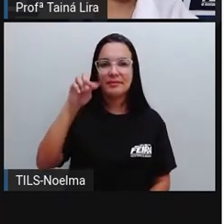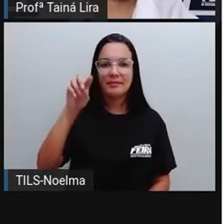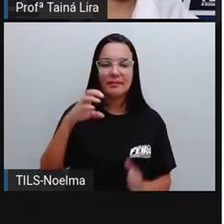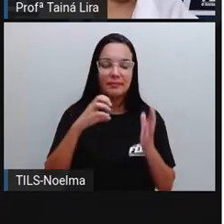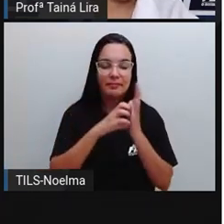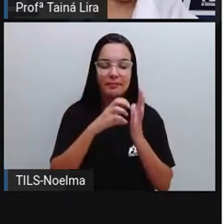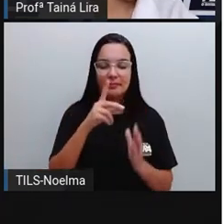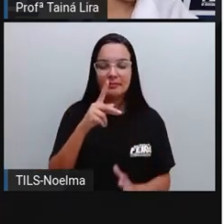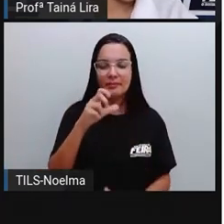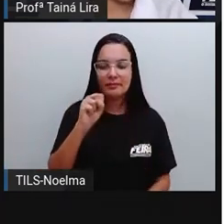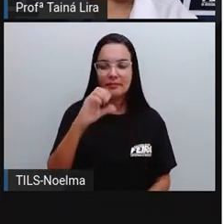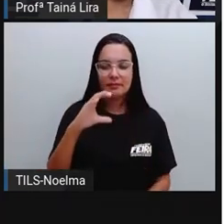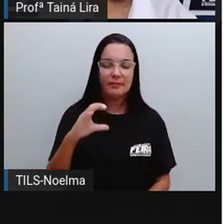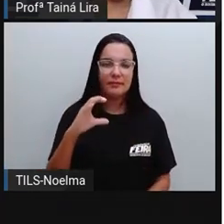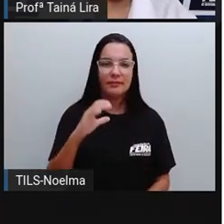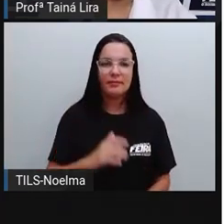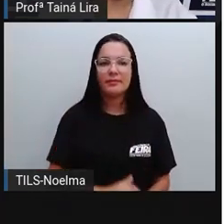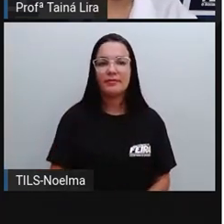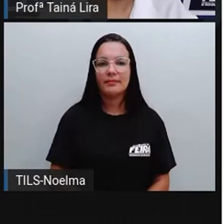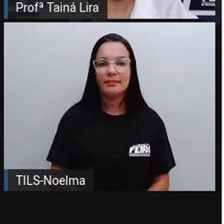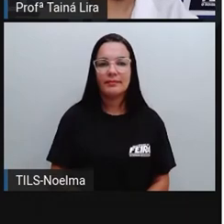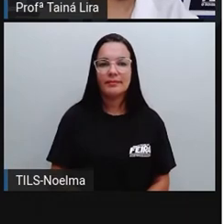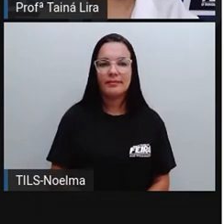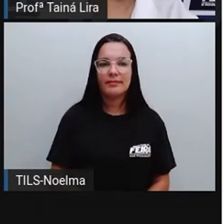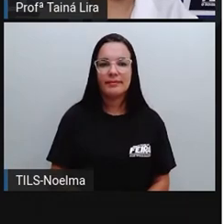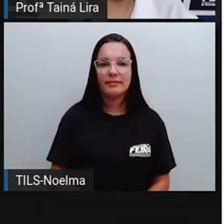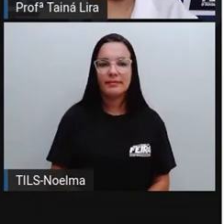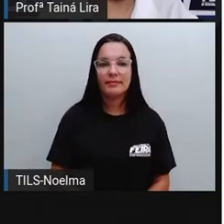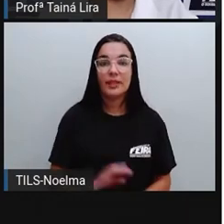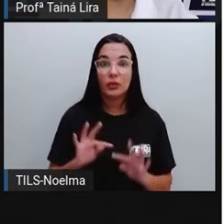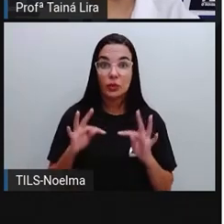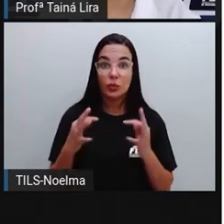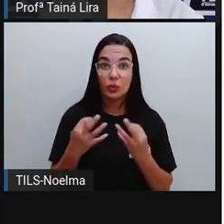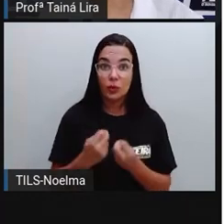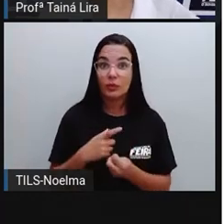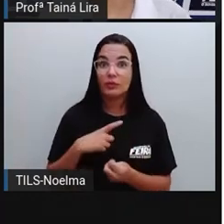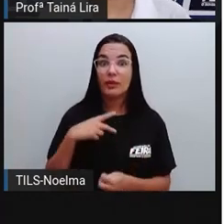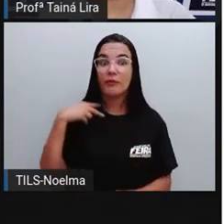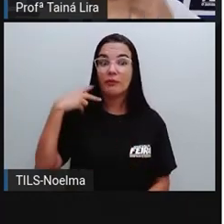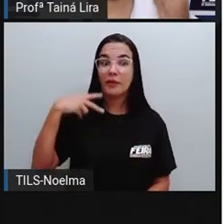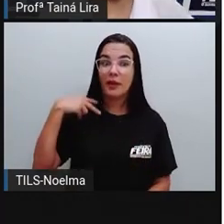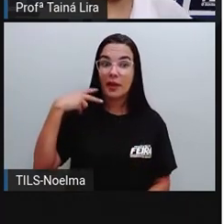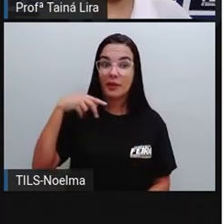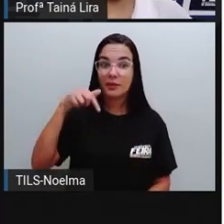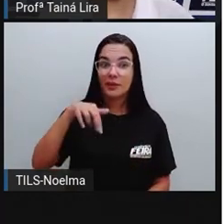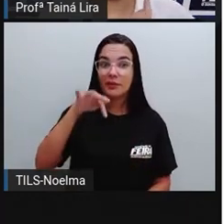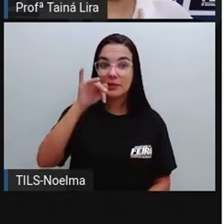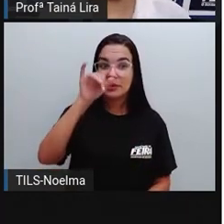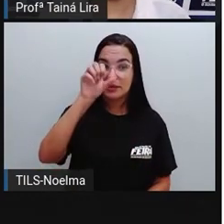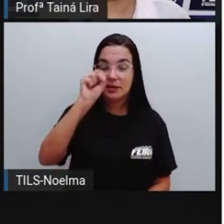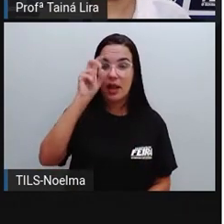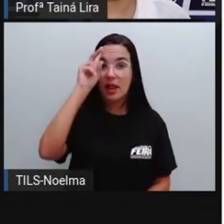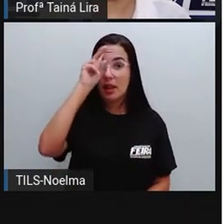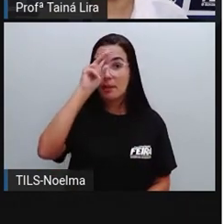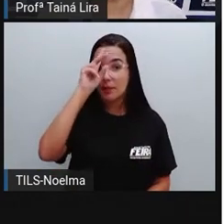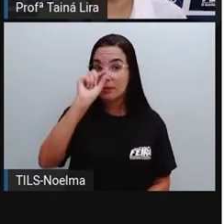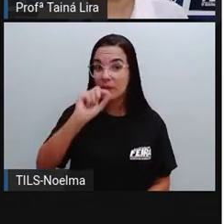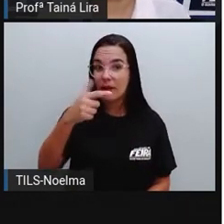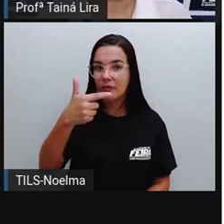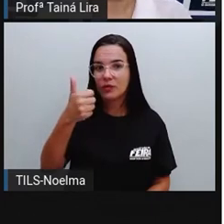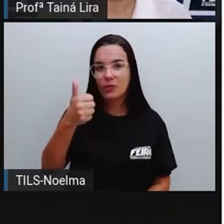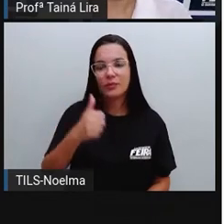PSC, tá? Então, todos esses são vereadores de Feira de Santana, lembrando que são 21.